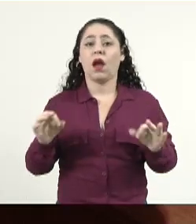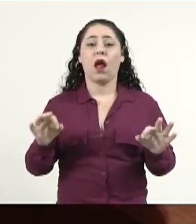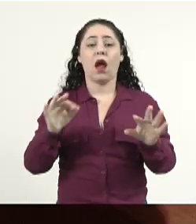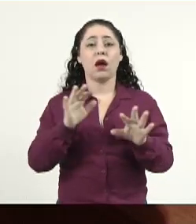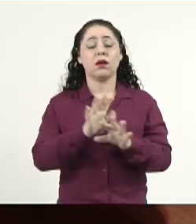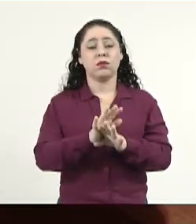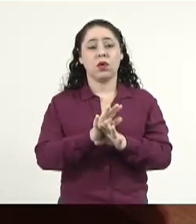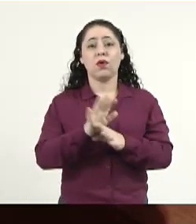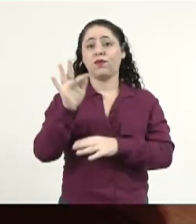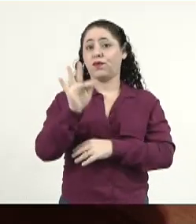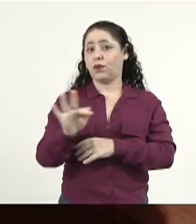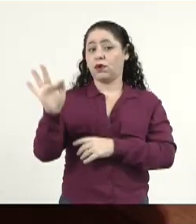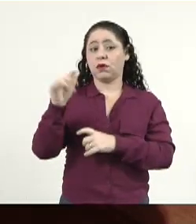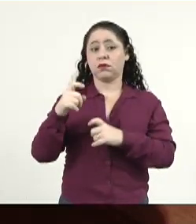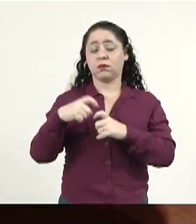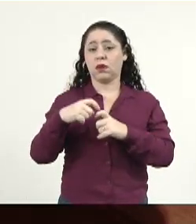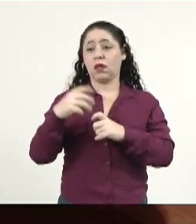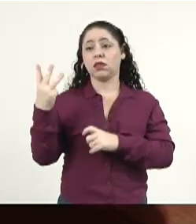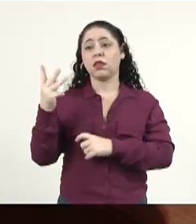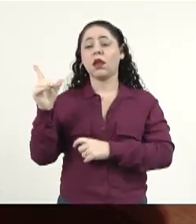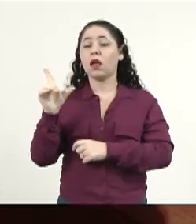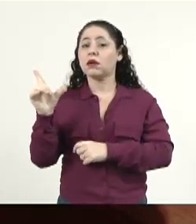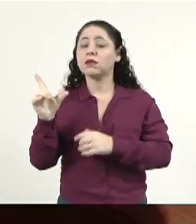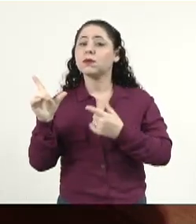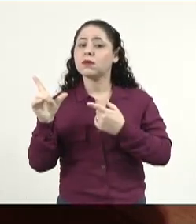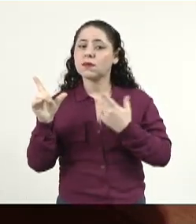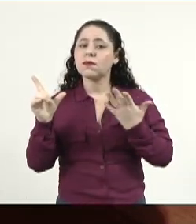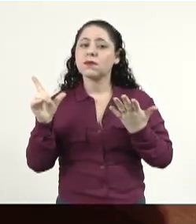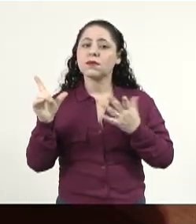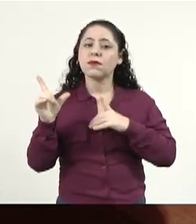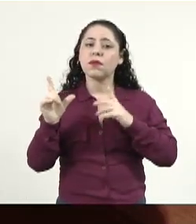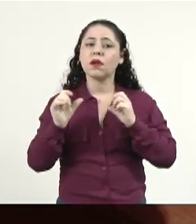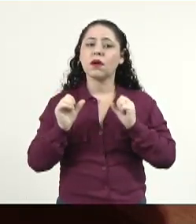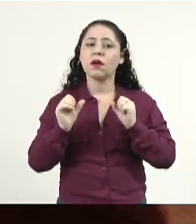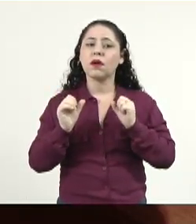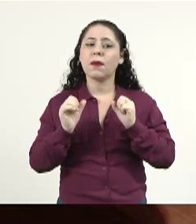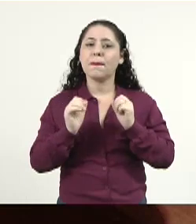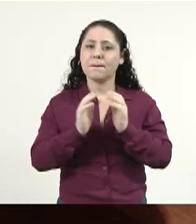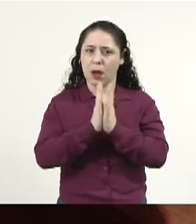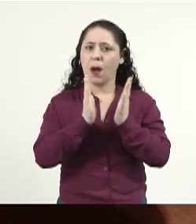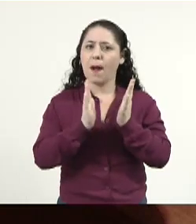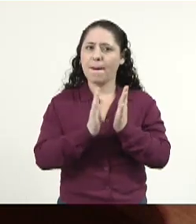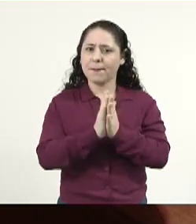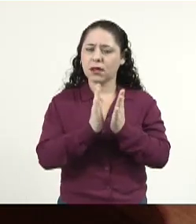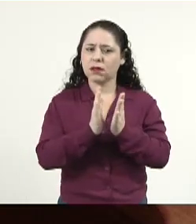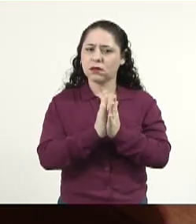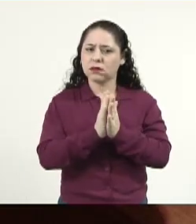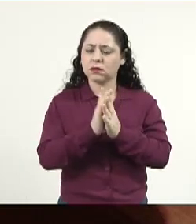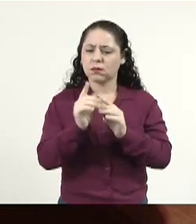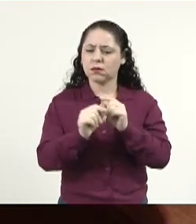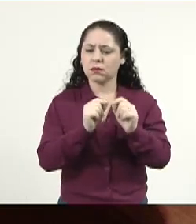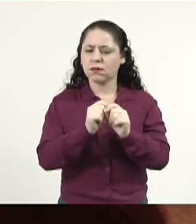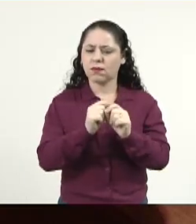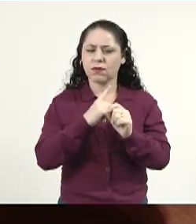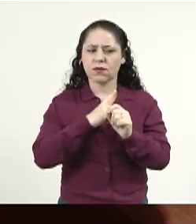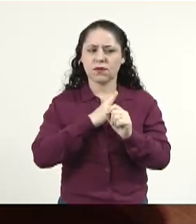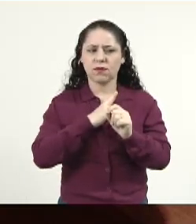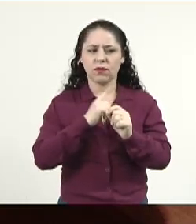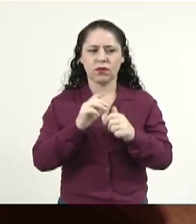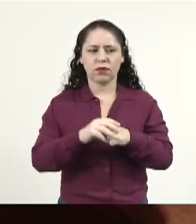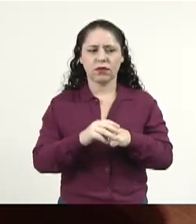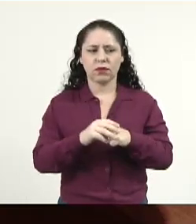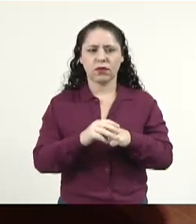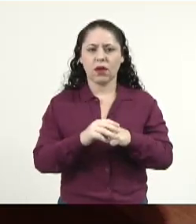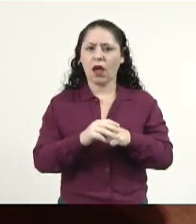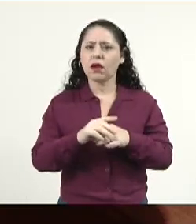curso de medicina em Três Lagoas, pobre, precisa do assunto e ela entrou para